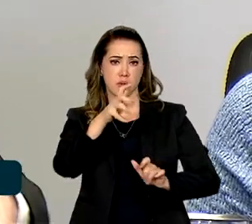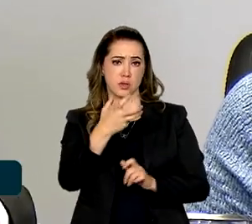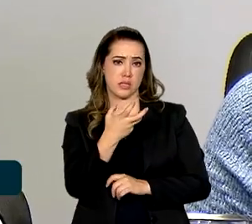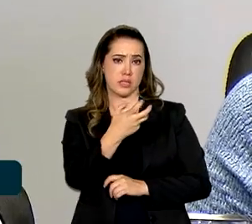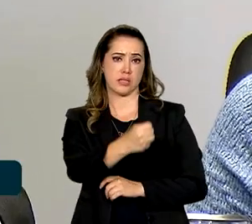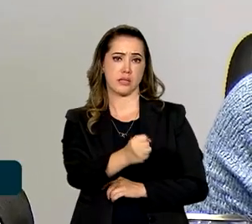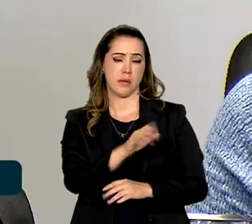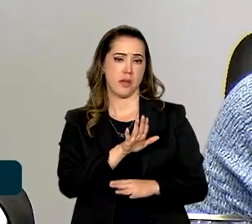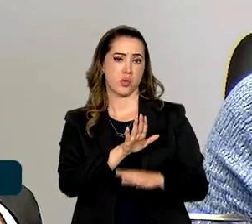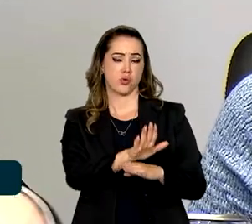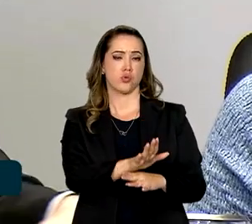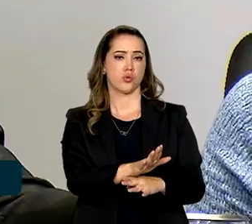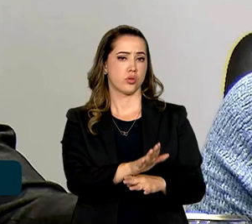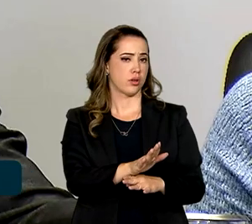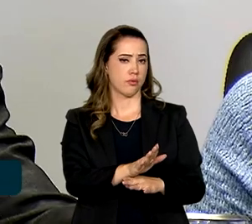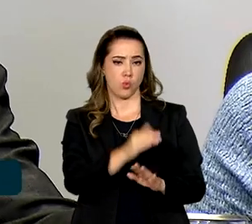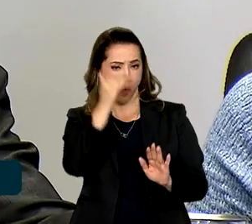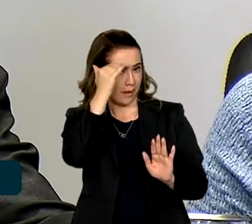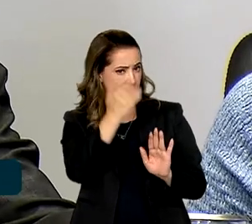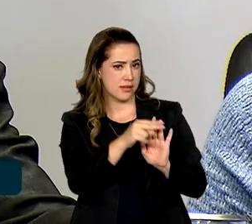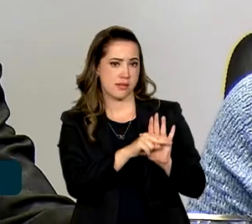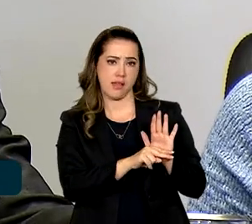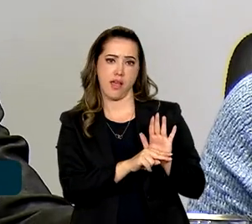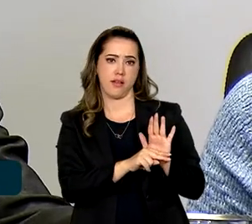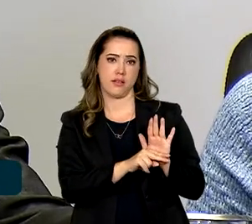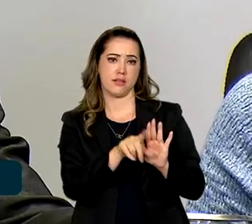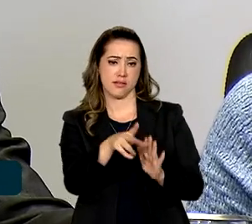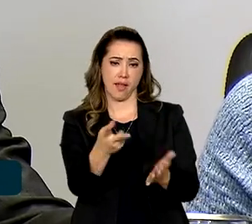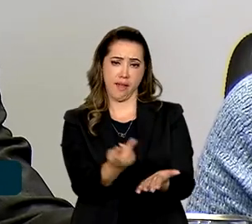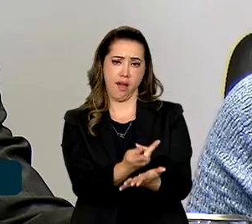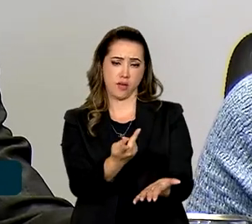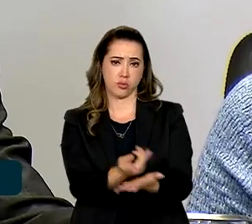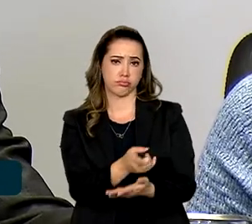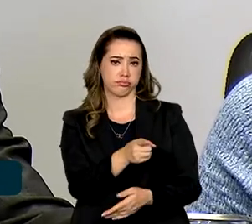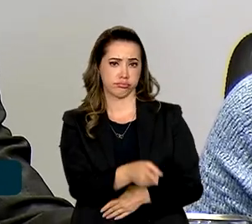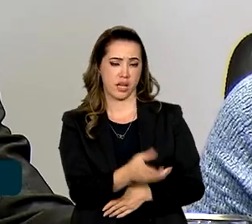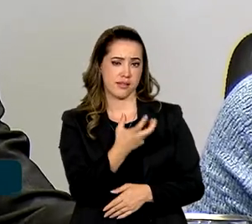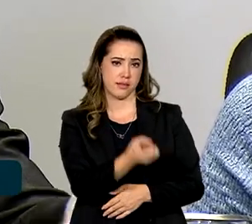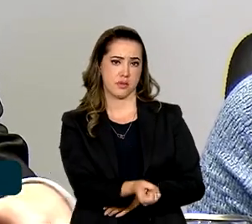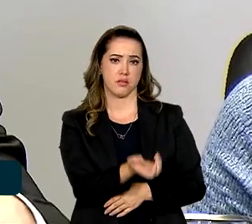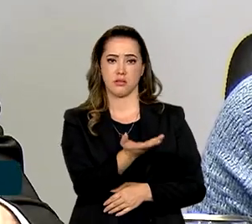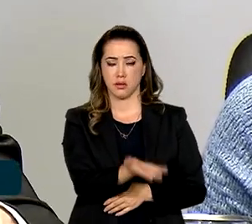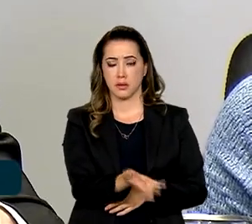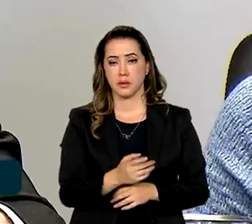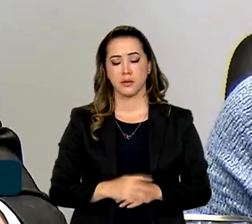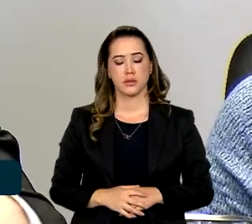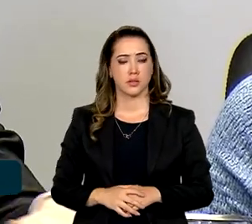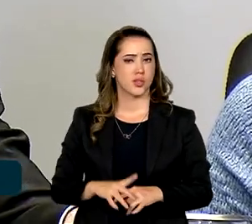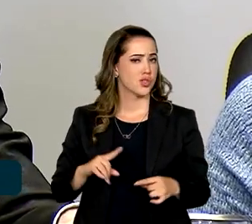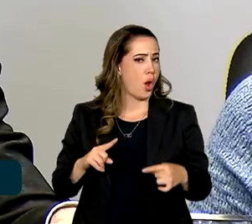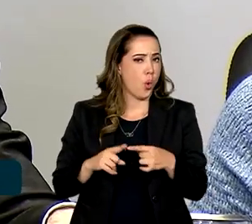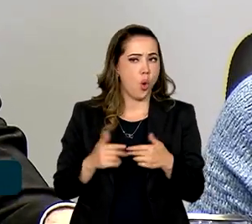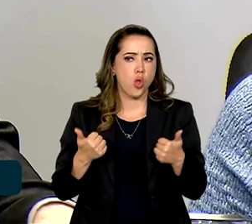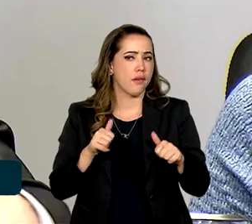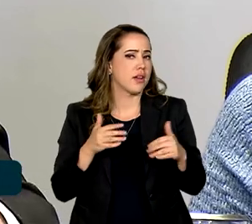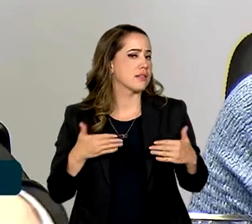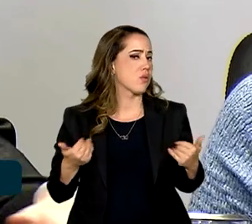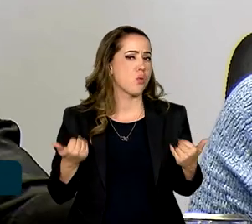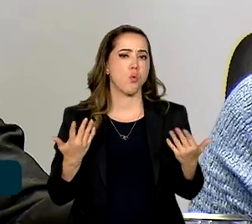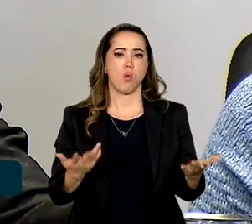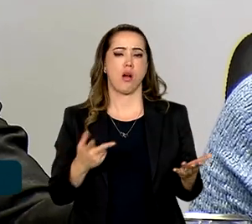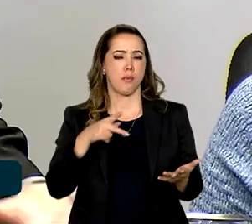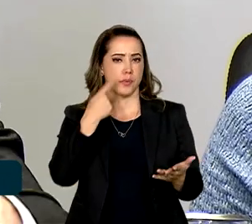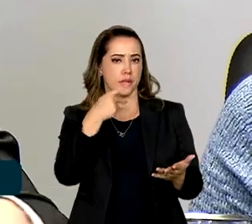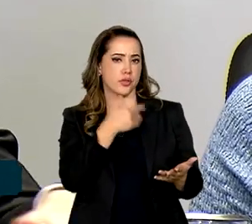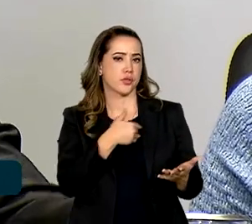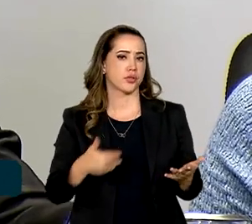recebem o auxílio não deveriam receber o auxílio, com base em que critério de política